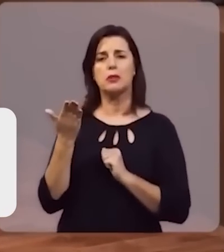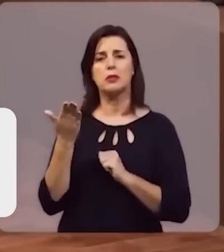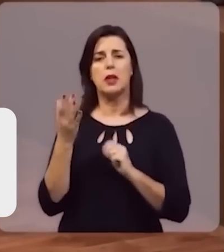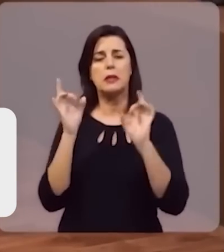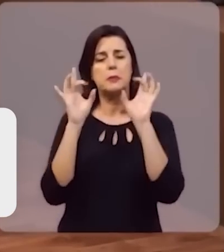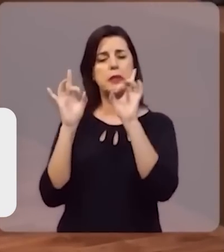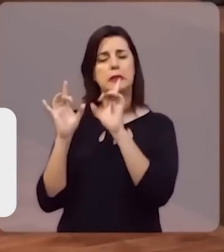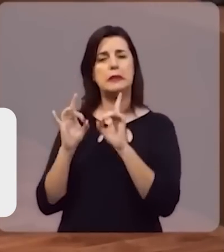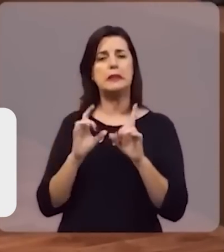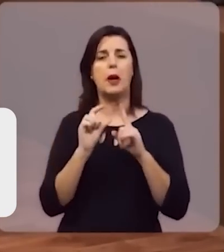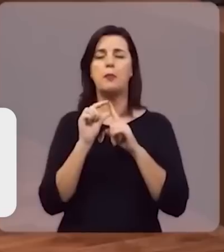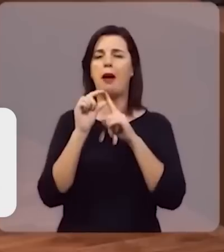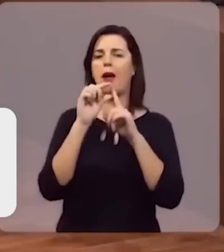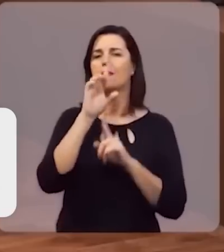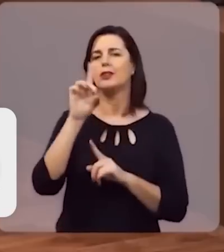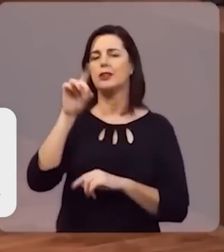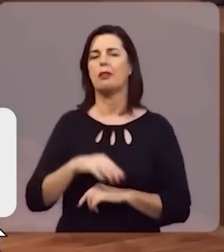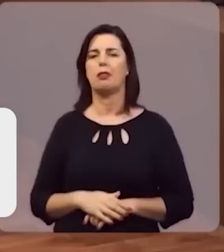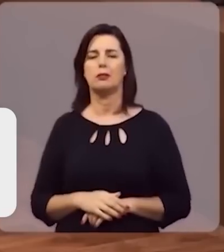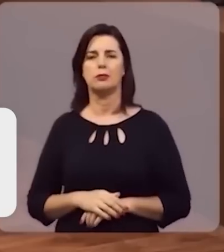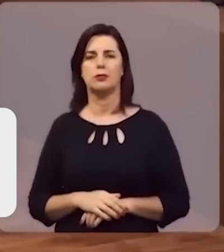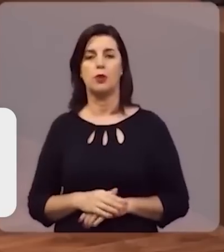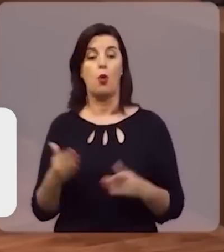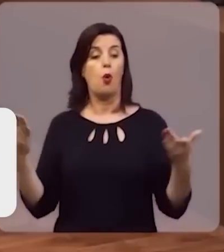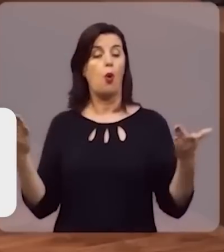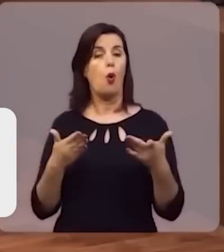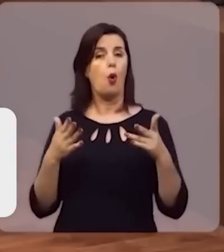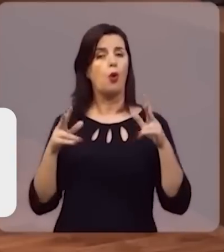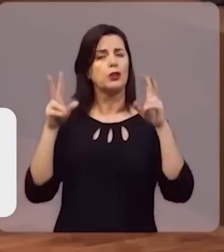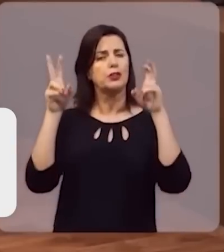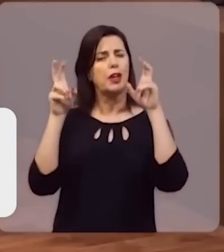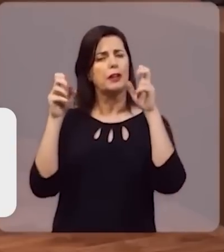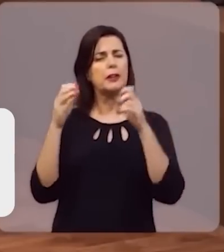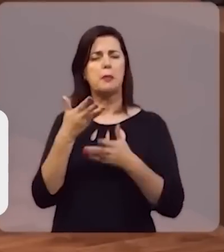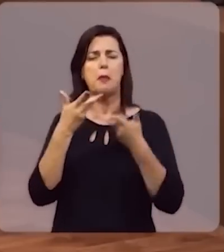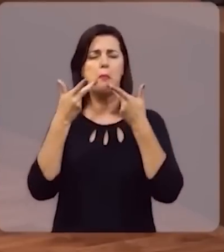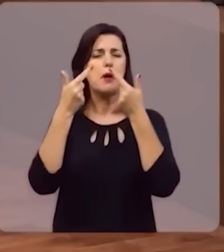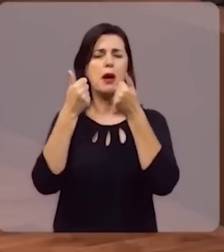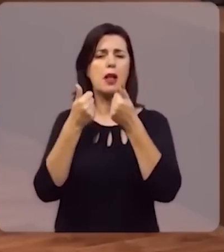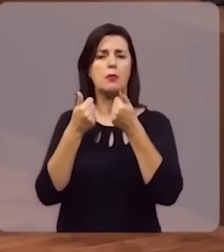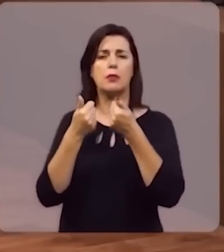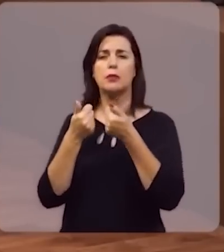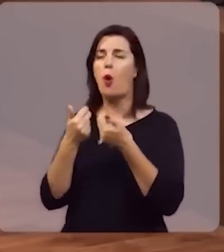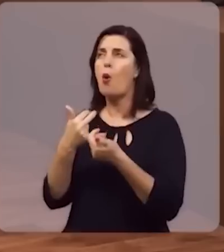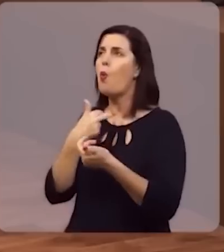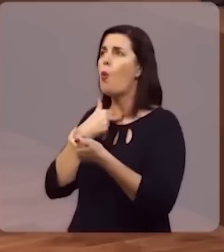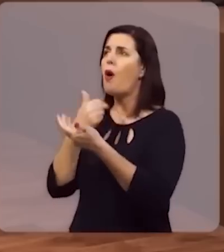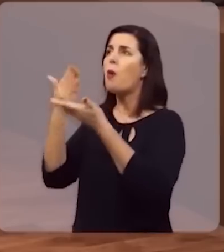a preciosíssima Palavra de Deus e hoje tratando de um assunto magnífico, a